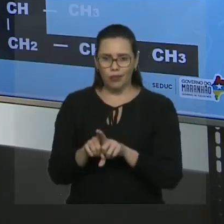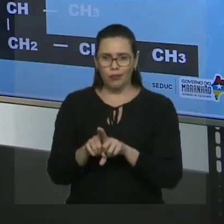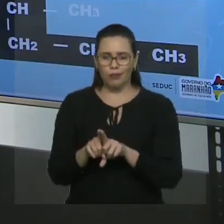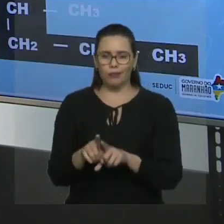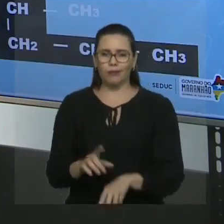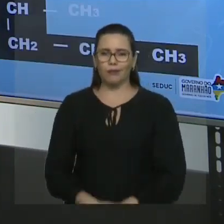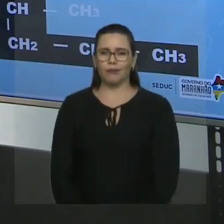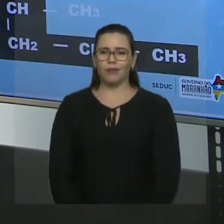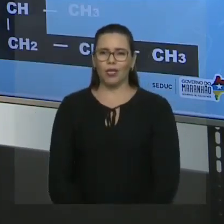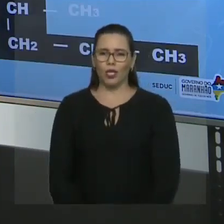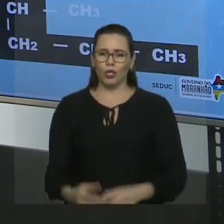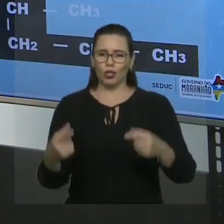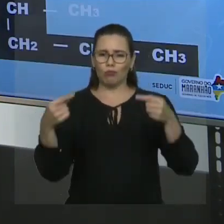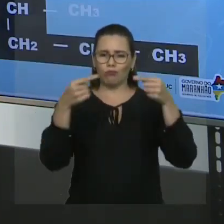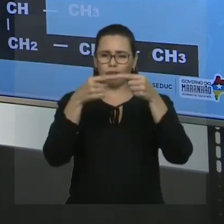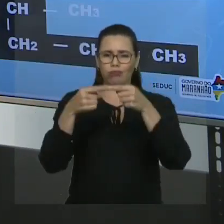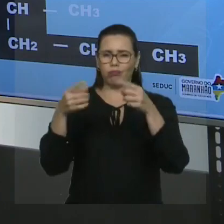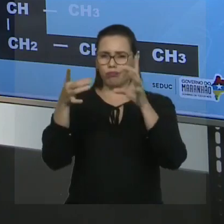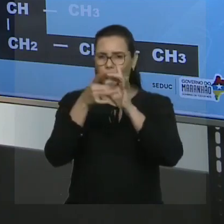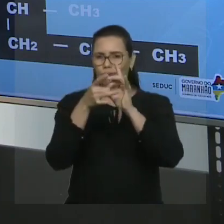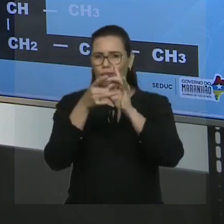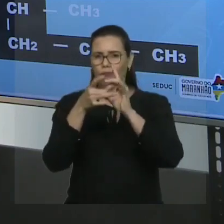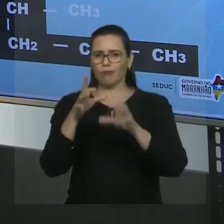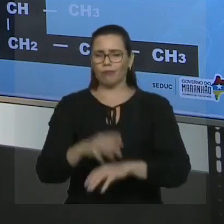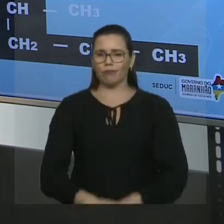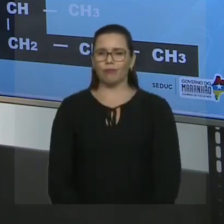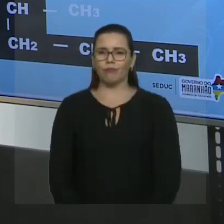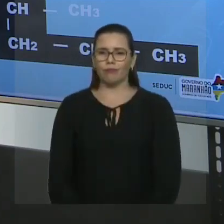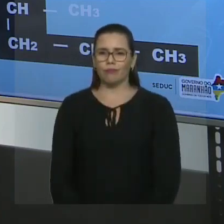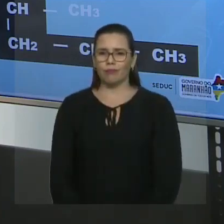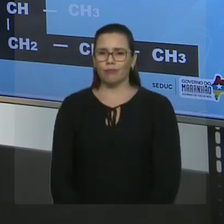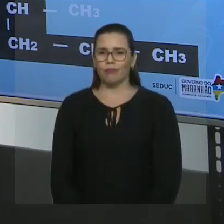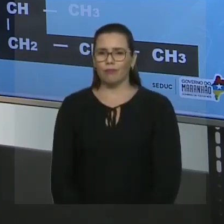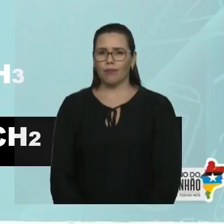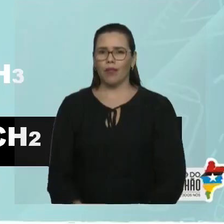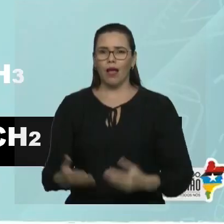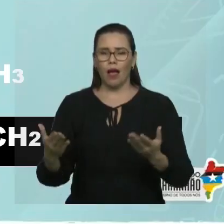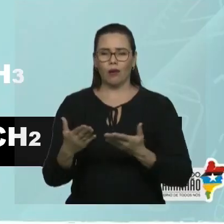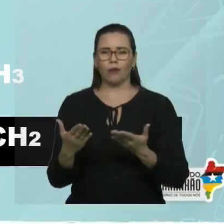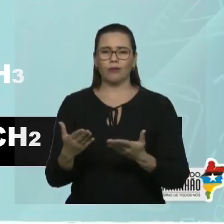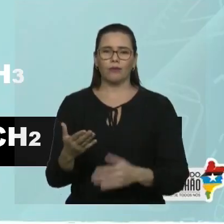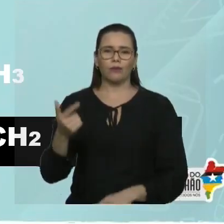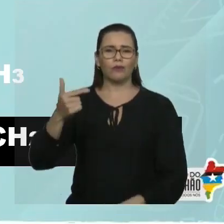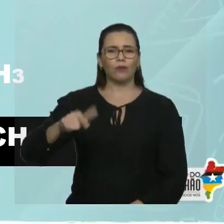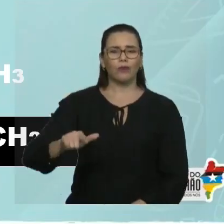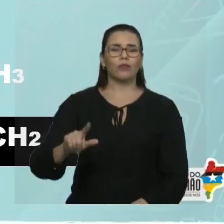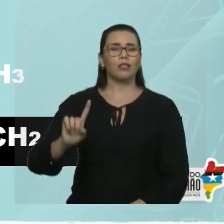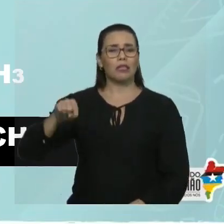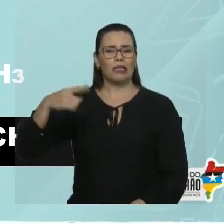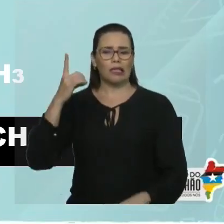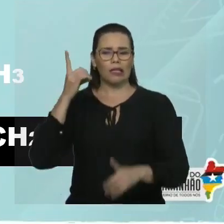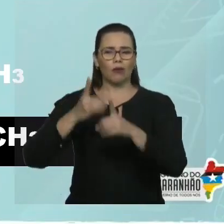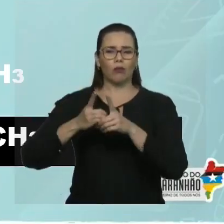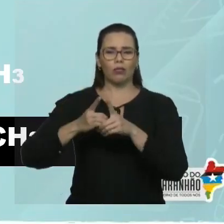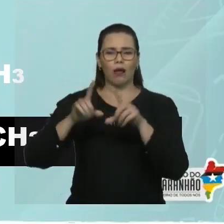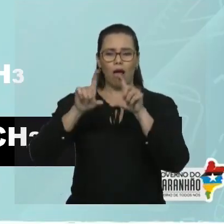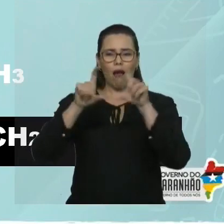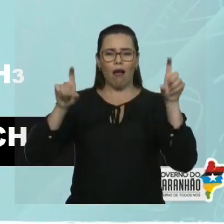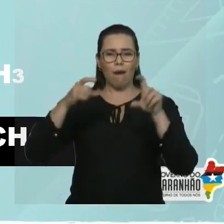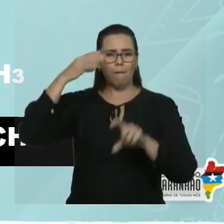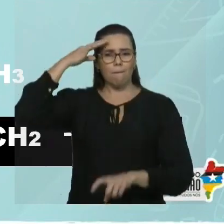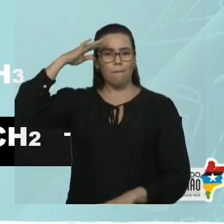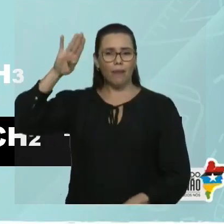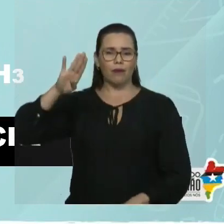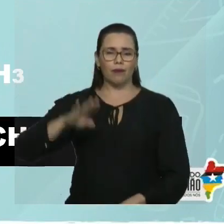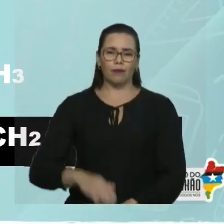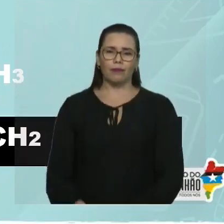Neste outro exemplo, quais são os radicais? Ah, tá. Depois que você acha a cadeia principal, no nosso segundo